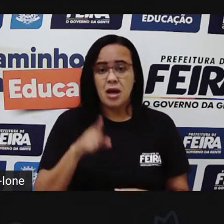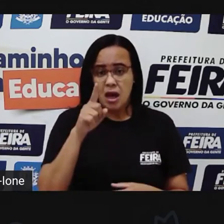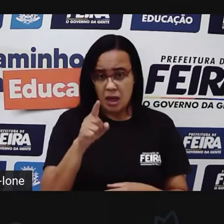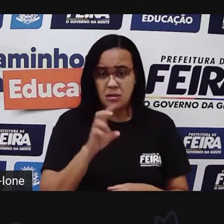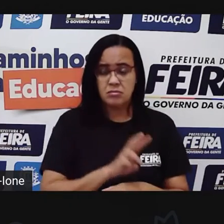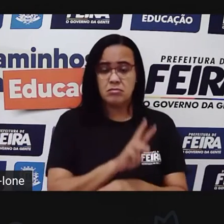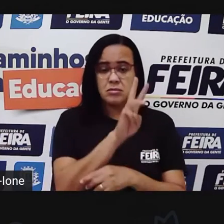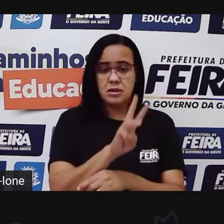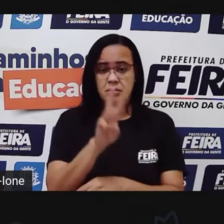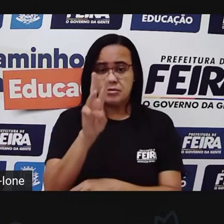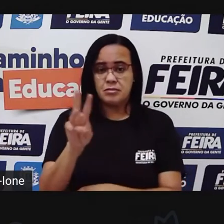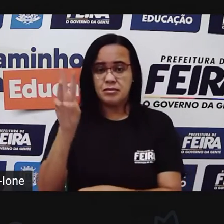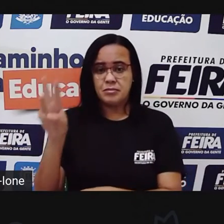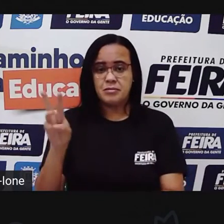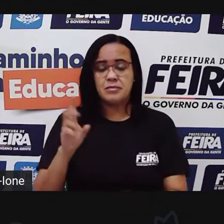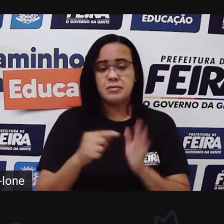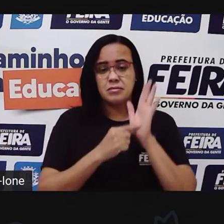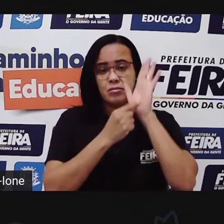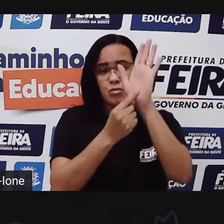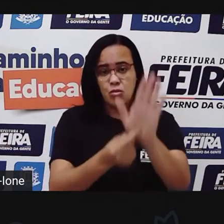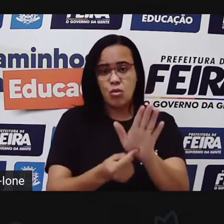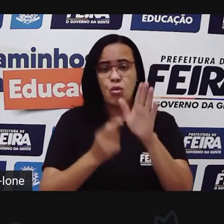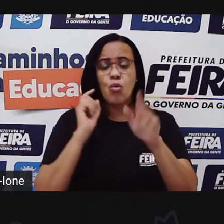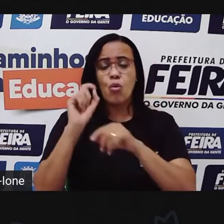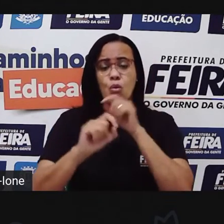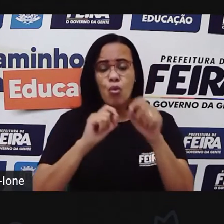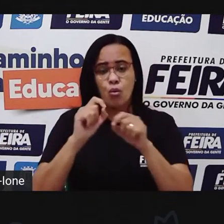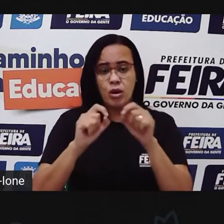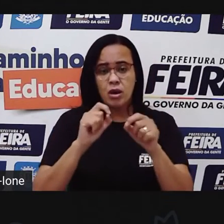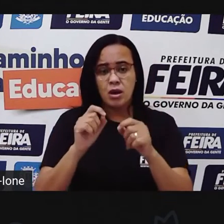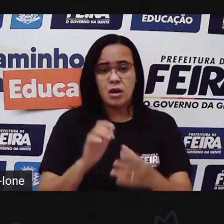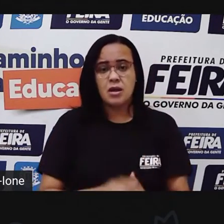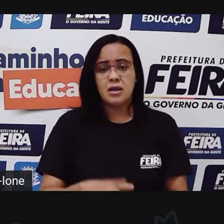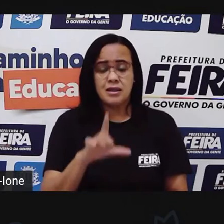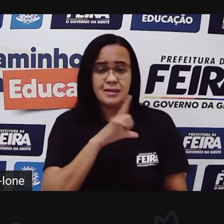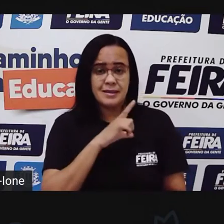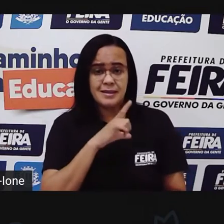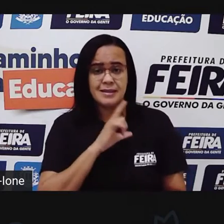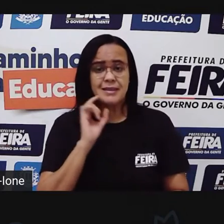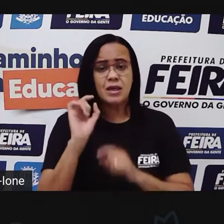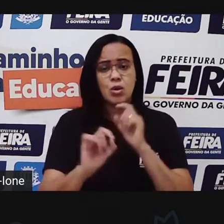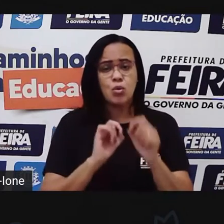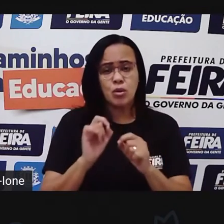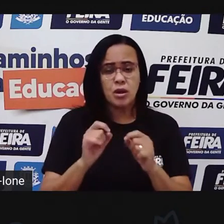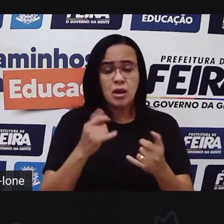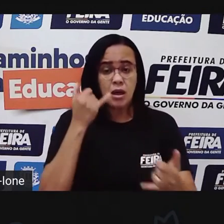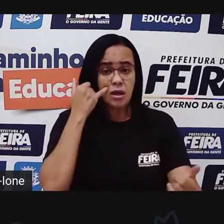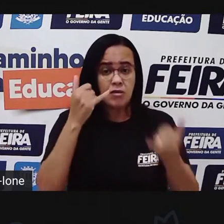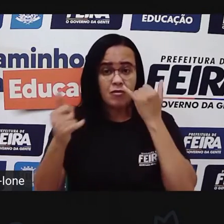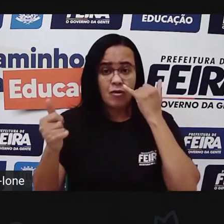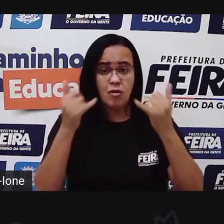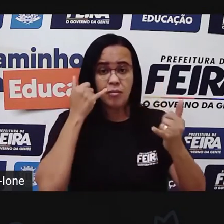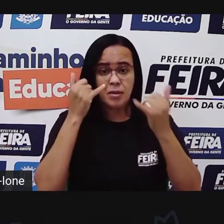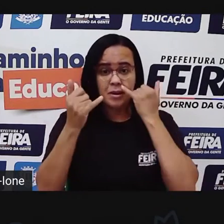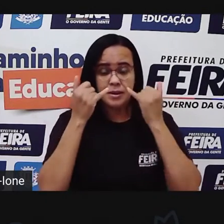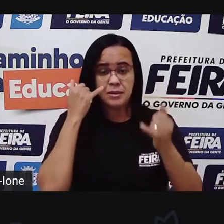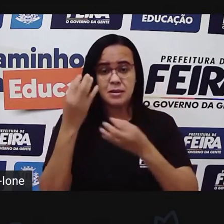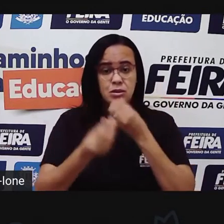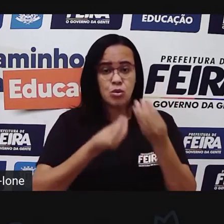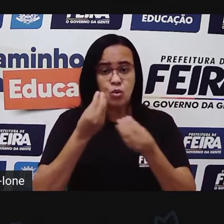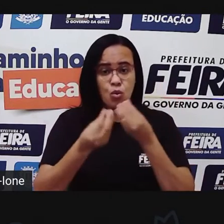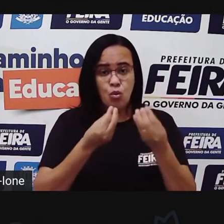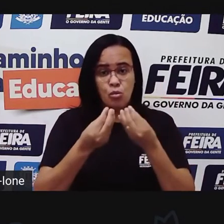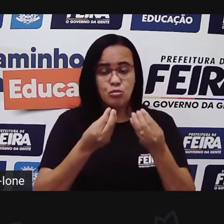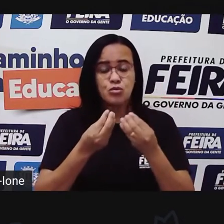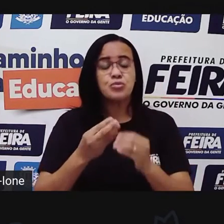Pro quer mostrar para vocês, um site que fala, Que traz notícias, né? Envolvendo esse setor, né?